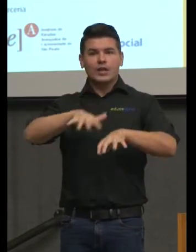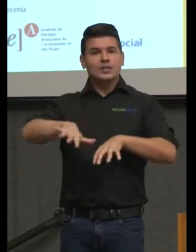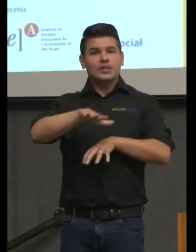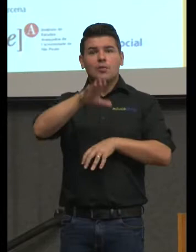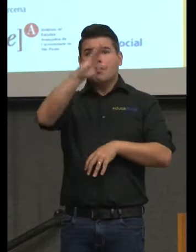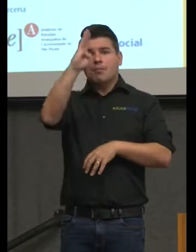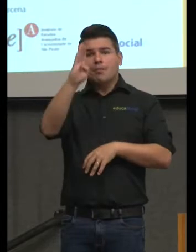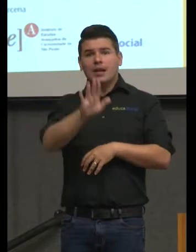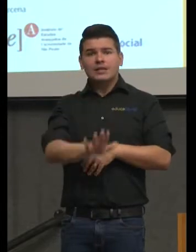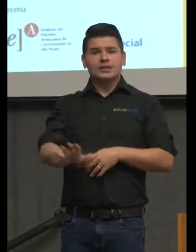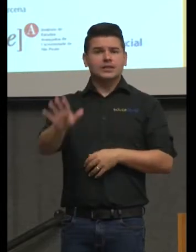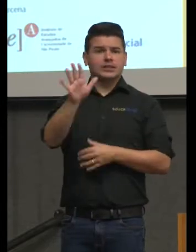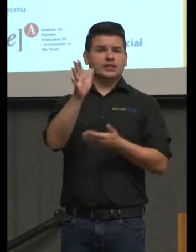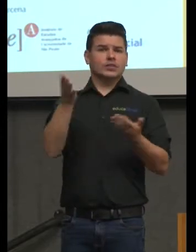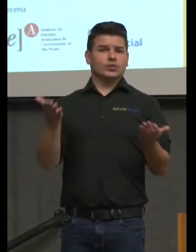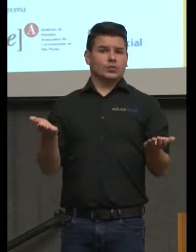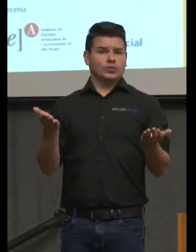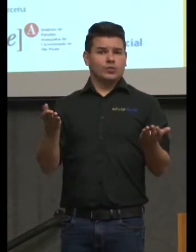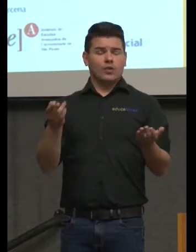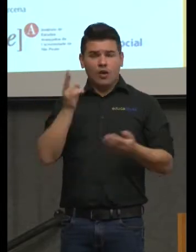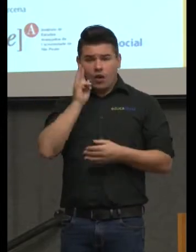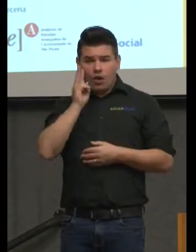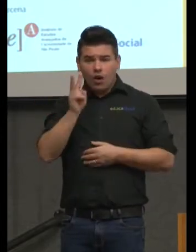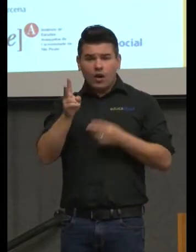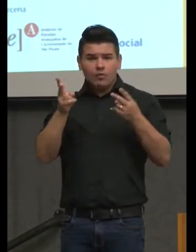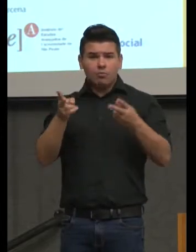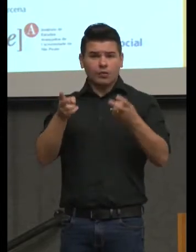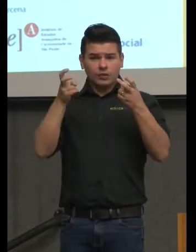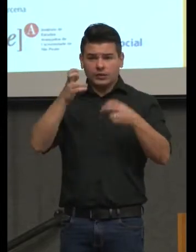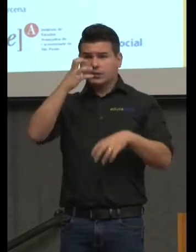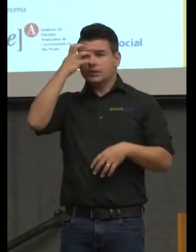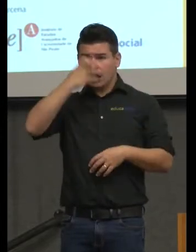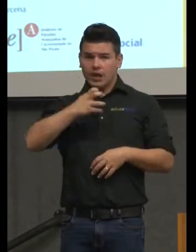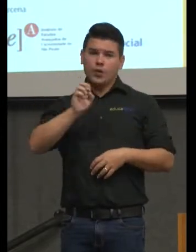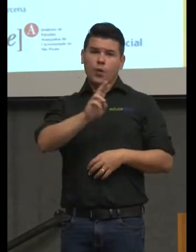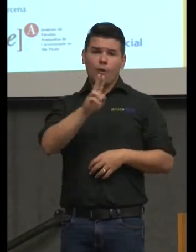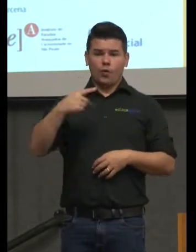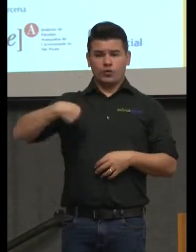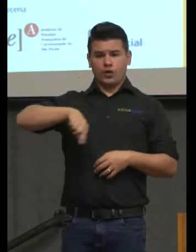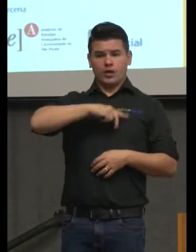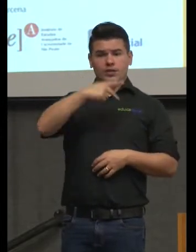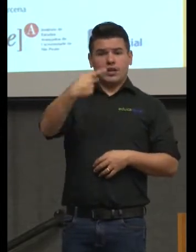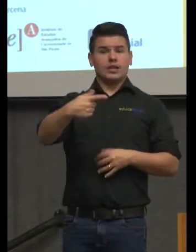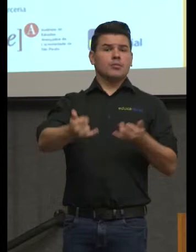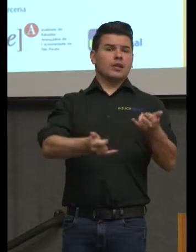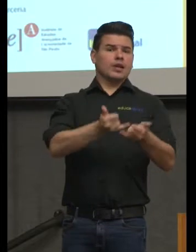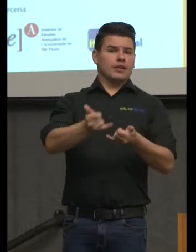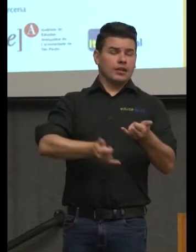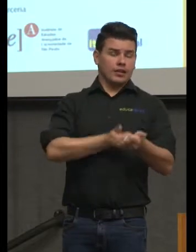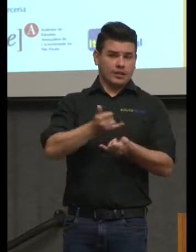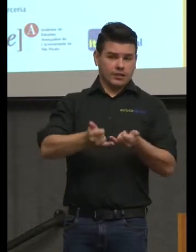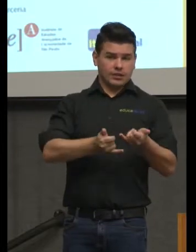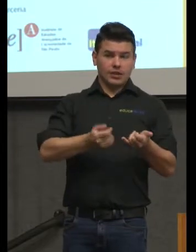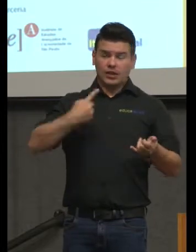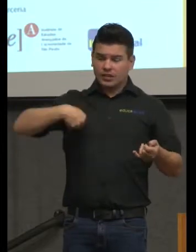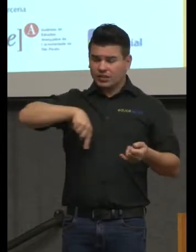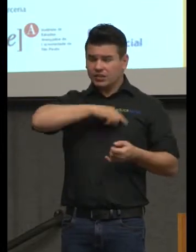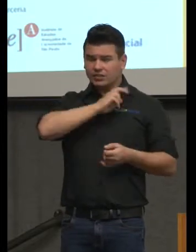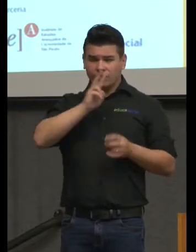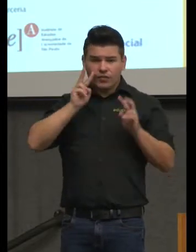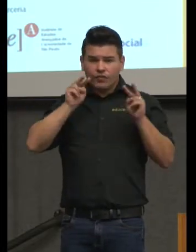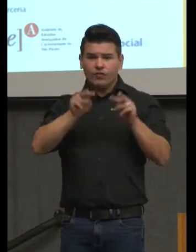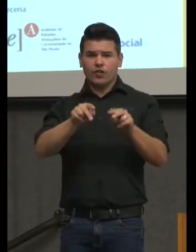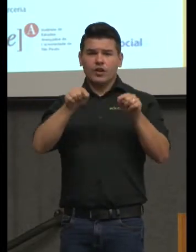Ou a gente olha isso a sério ou nós estamos brincando. E a gente precisa olhar isso a sério.